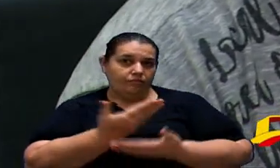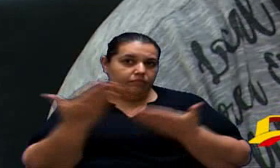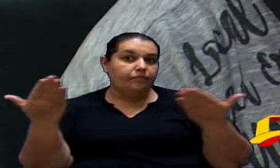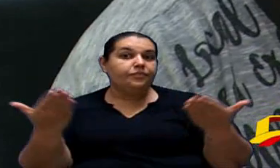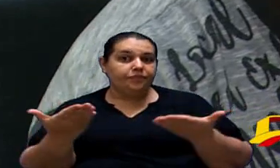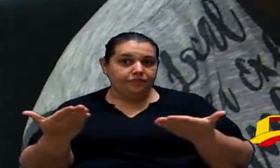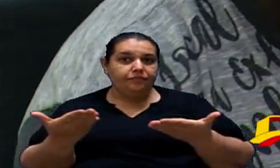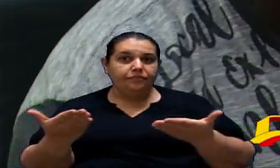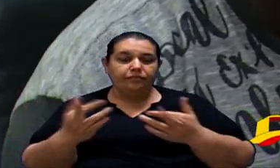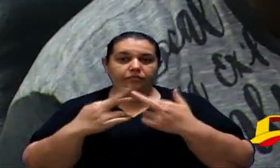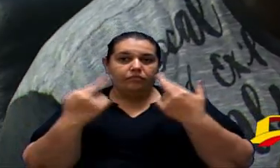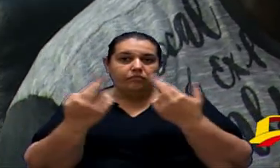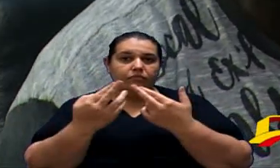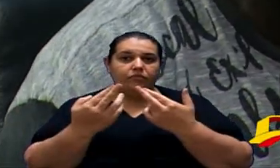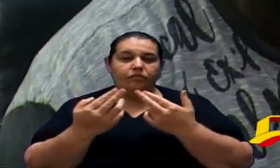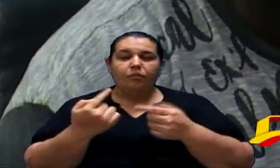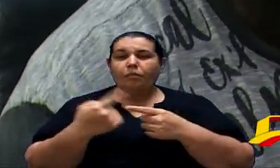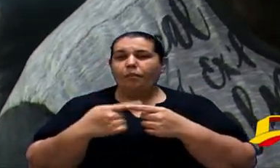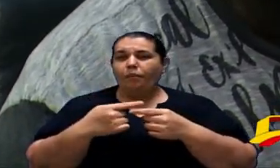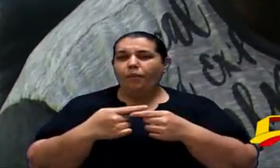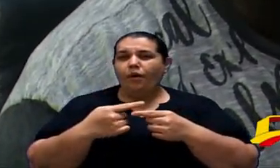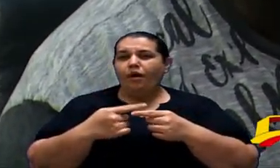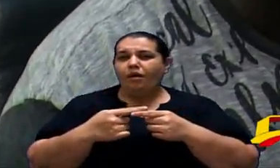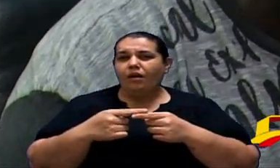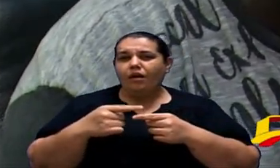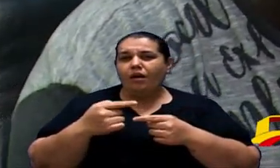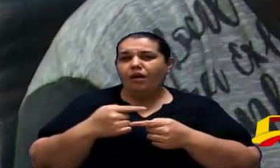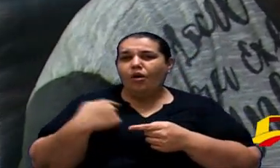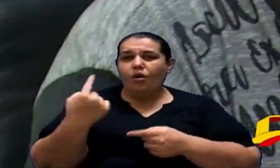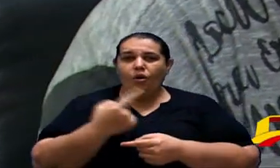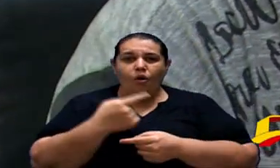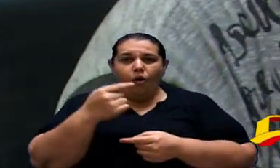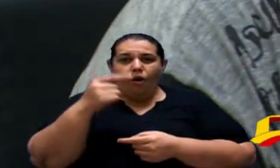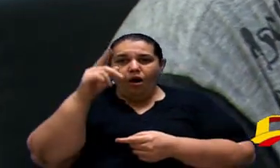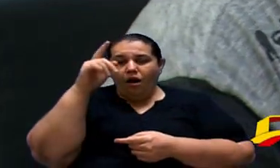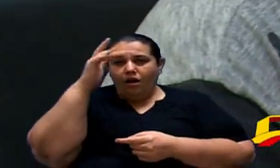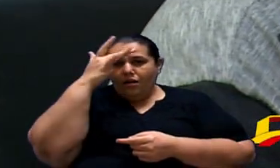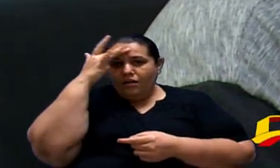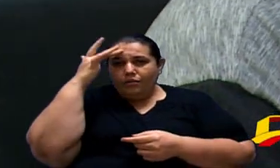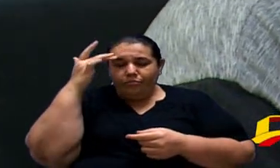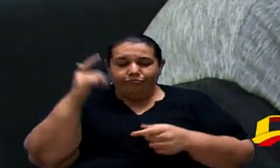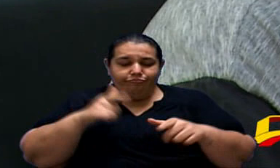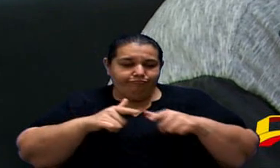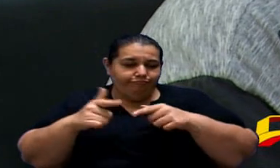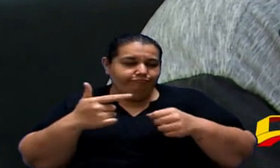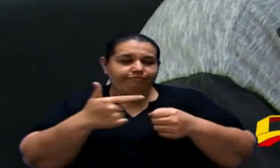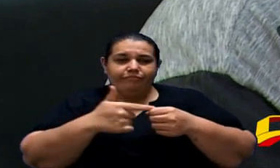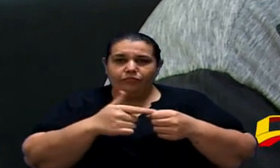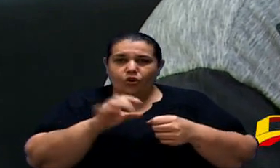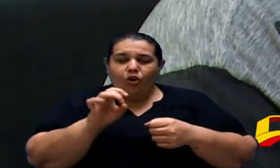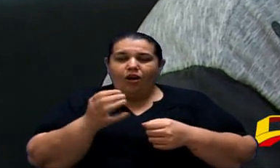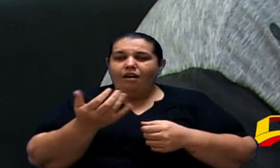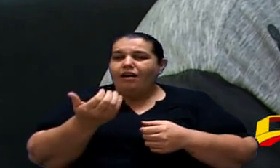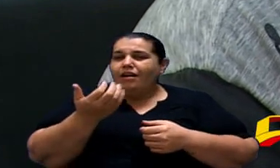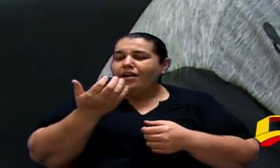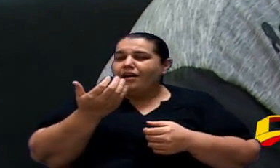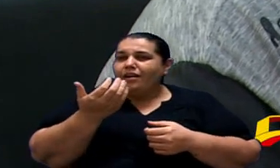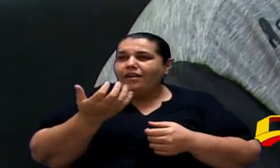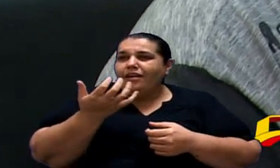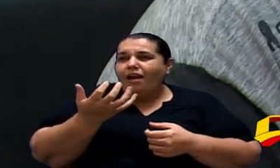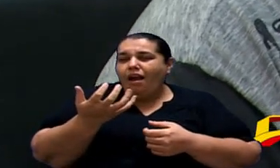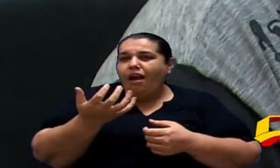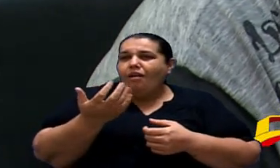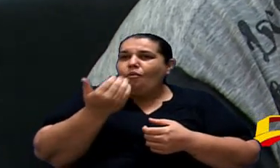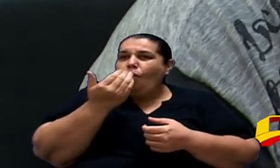aqui porque nós frentista só queremos só trabalhar e levar o pão para casa mais nada só queremos ter a